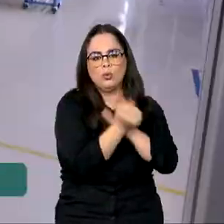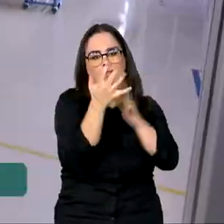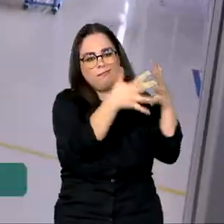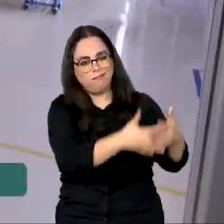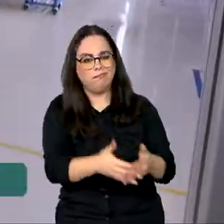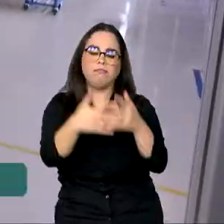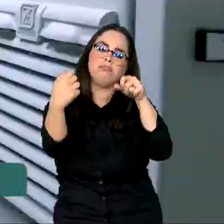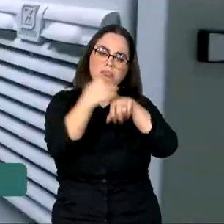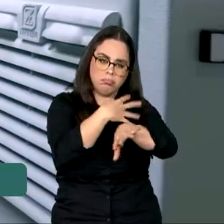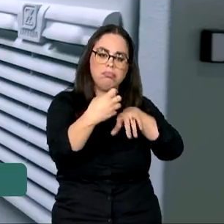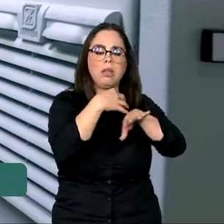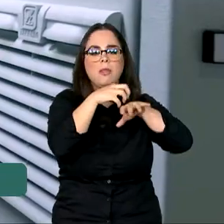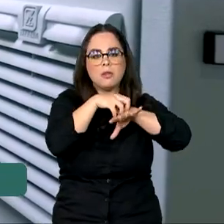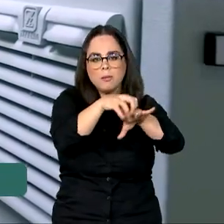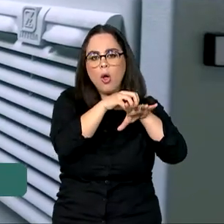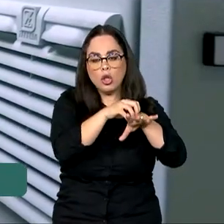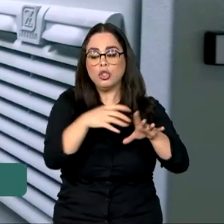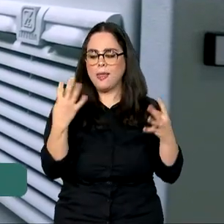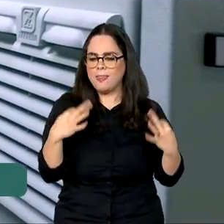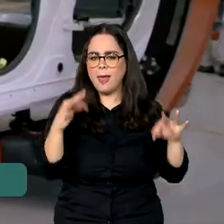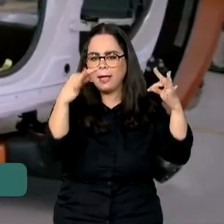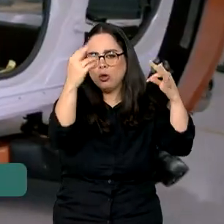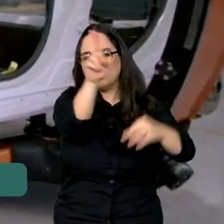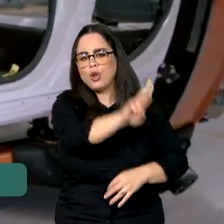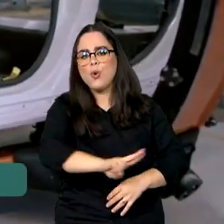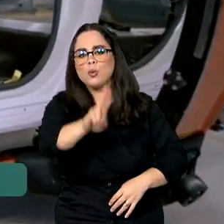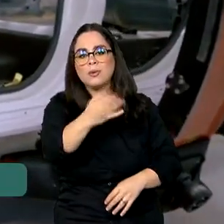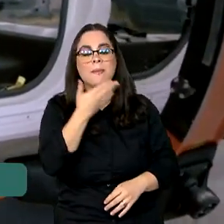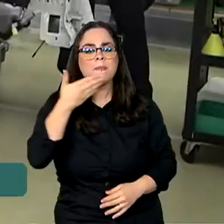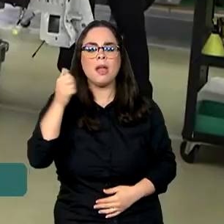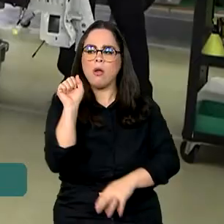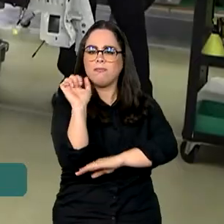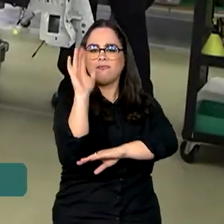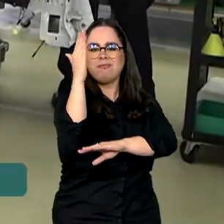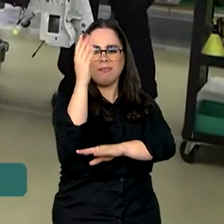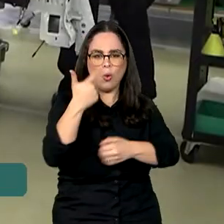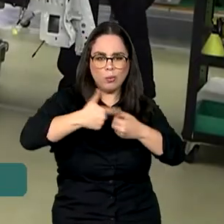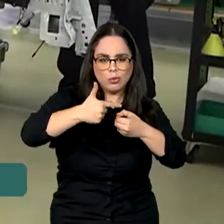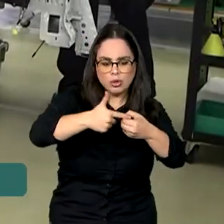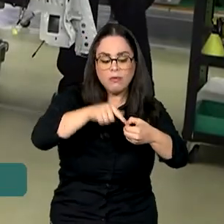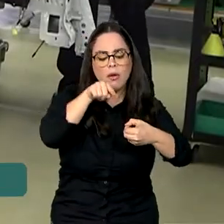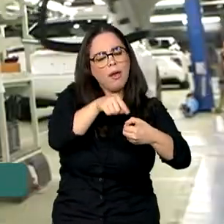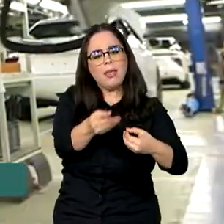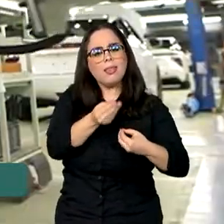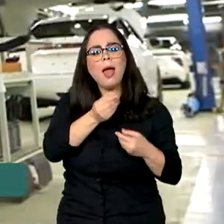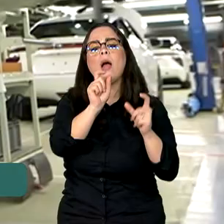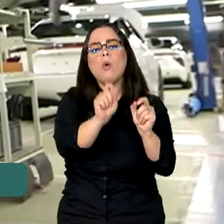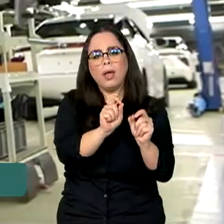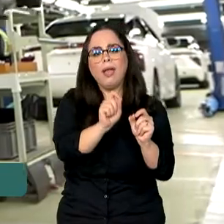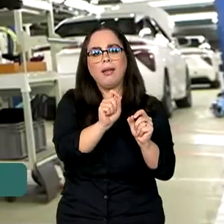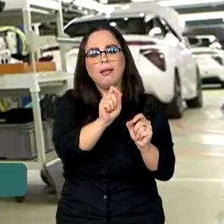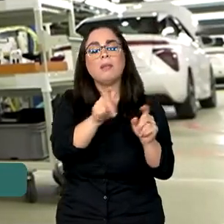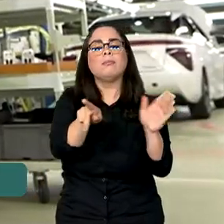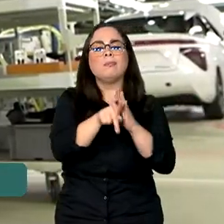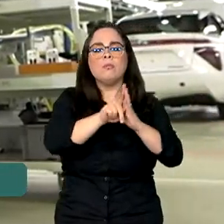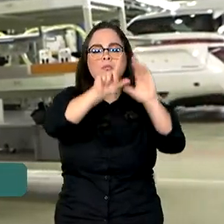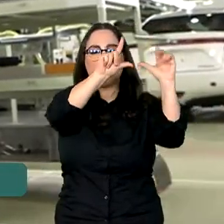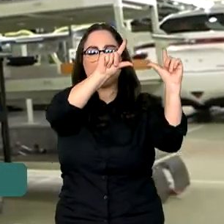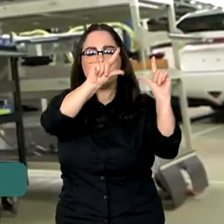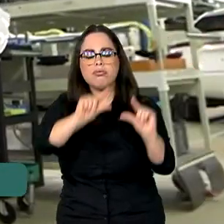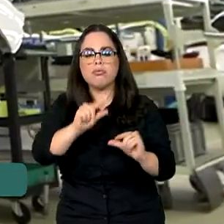tecnologias combinadas com a maior utilização de biocombustíveis podem levar a uma redução de até 280